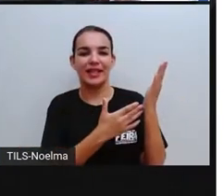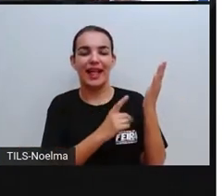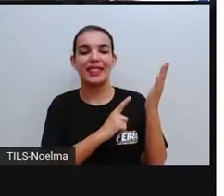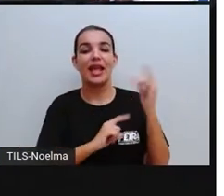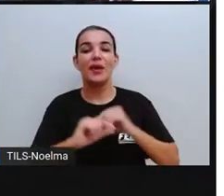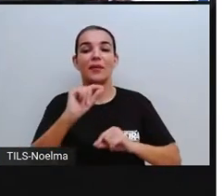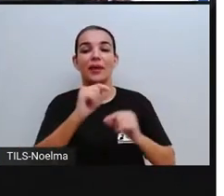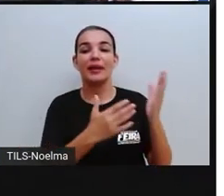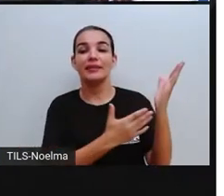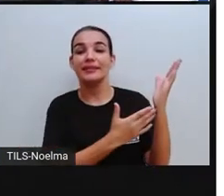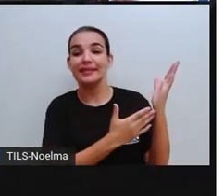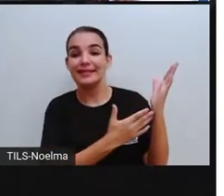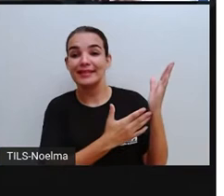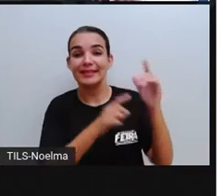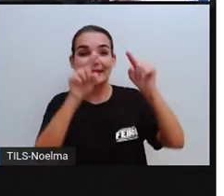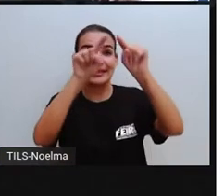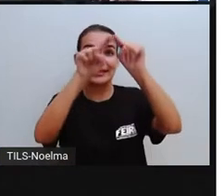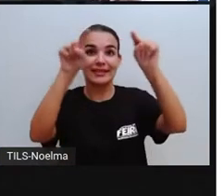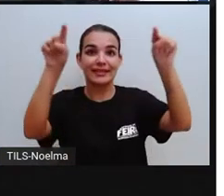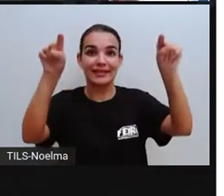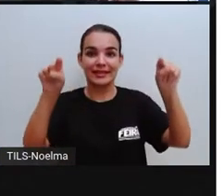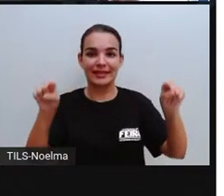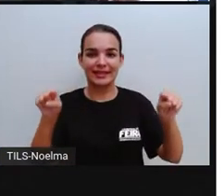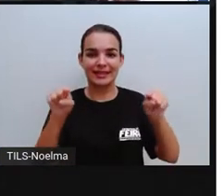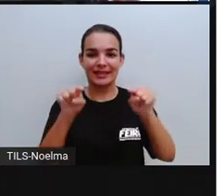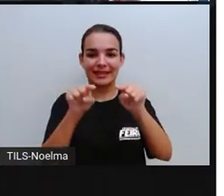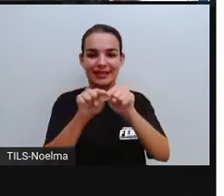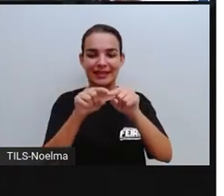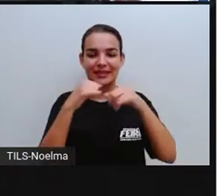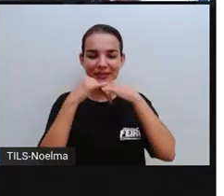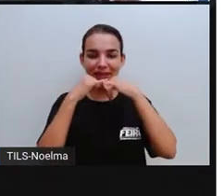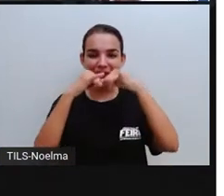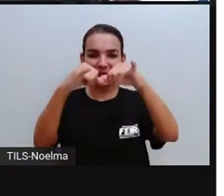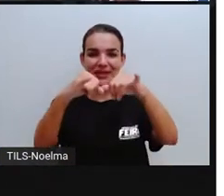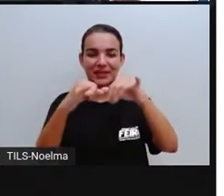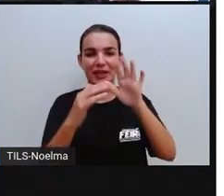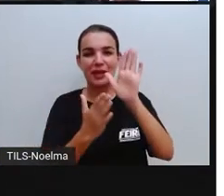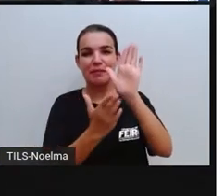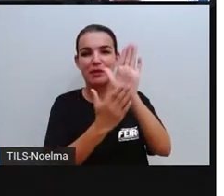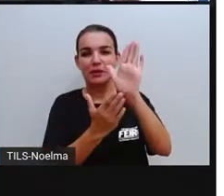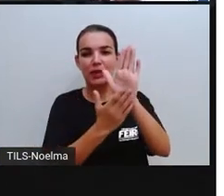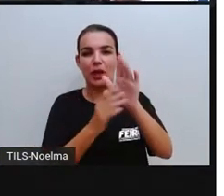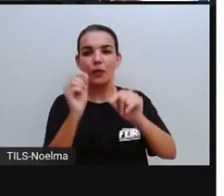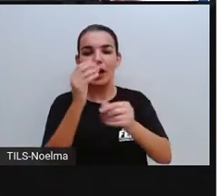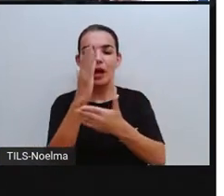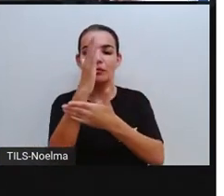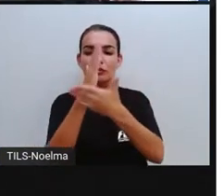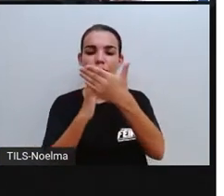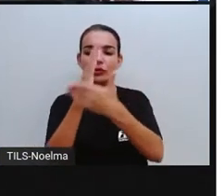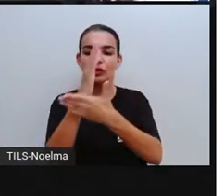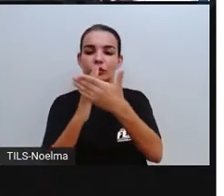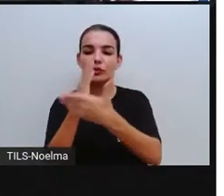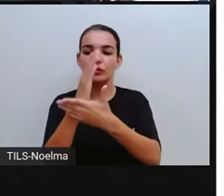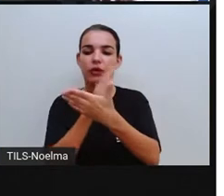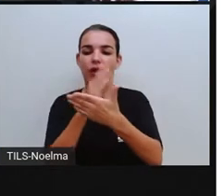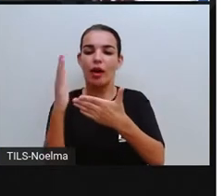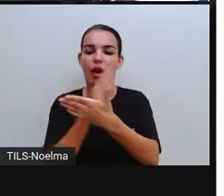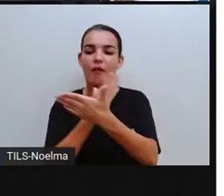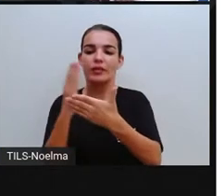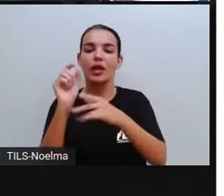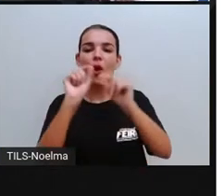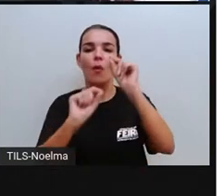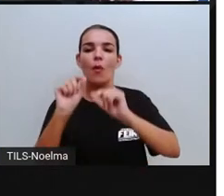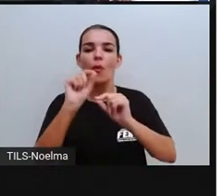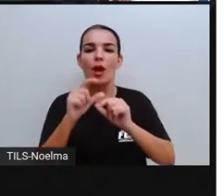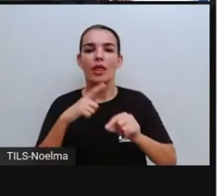suporte aqui lembra, né? Um retângulo, mas ele está dividido aqui em duas partes iguais, que são os quadrados, né?